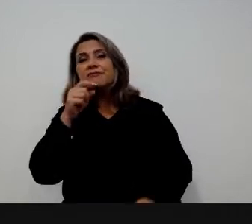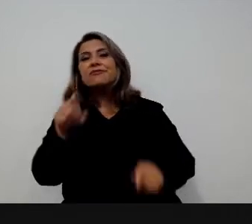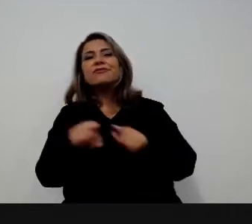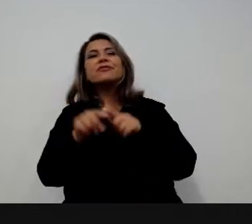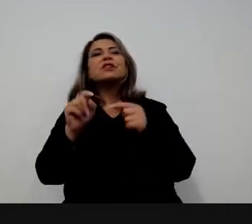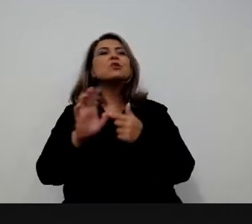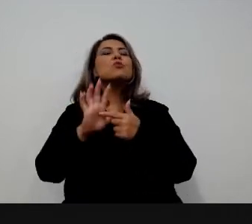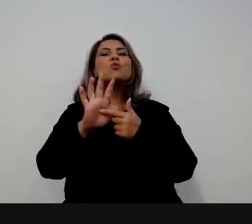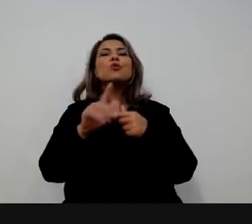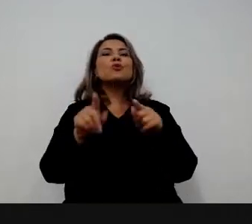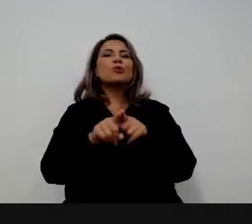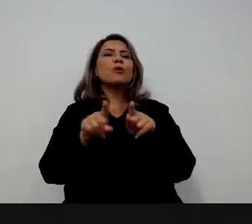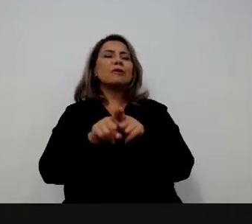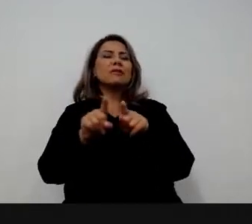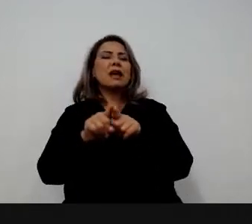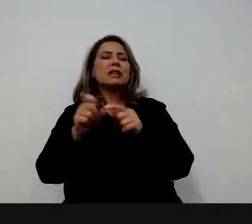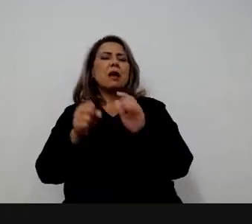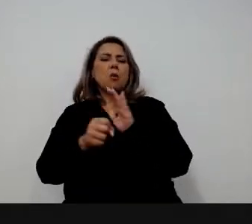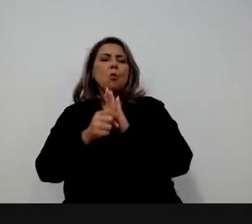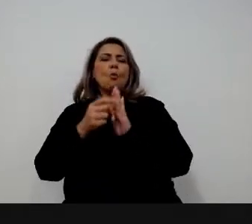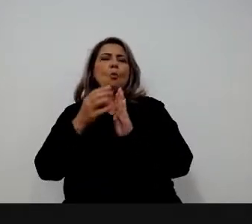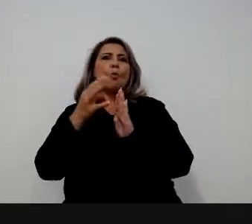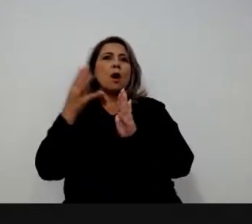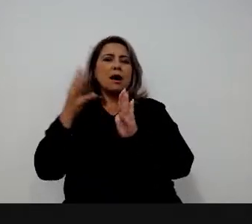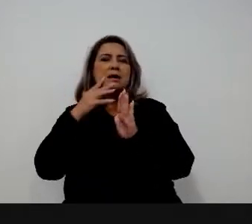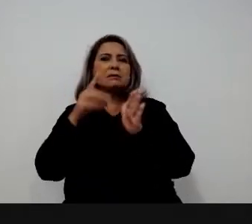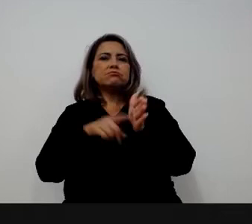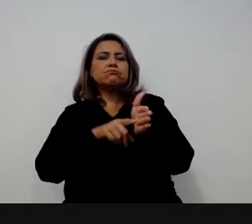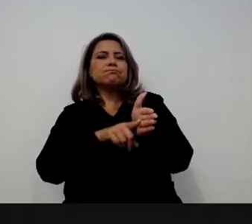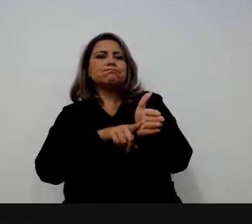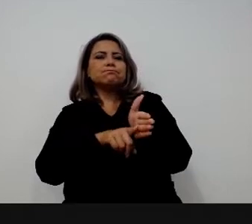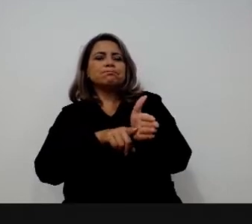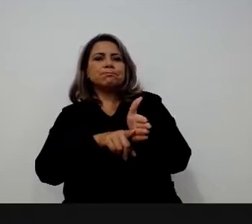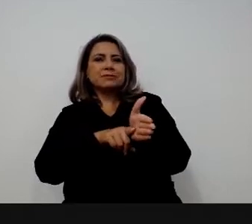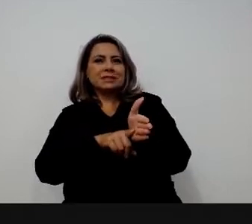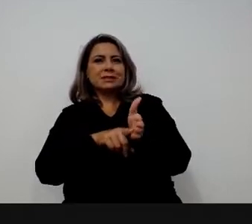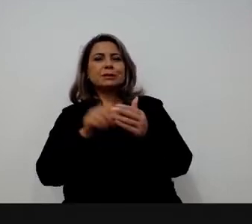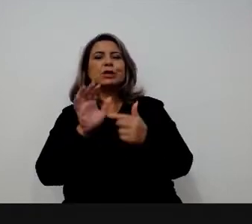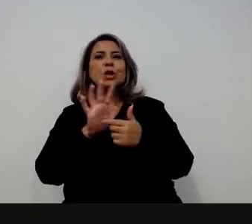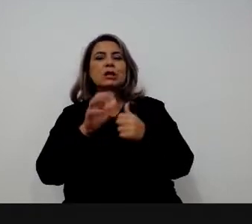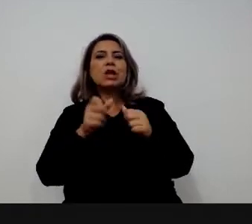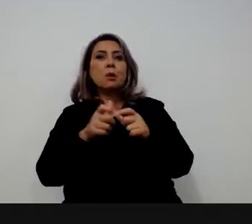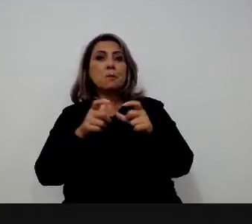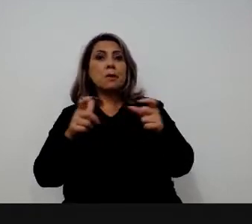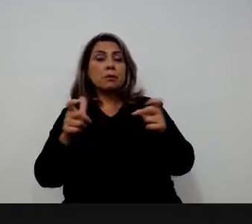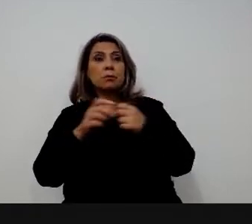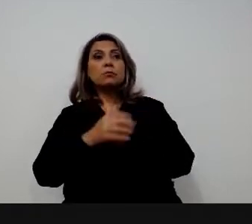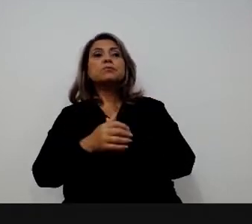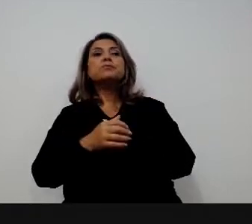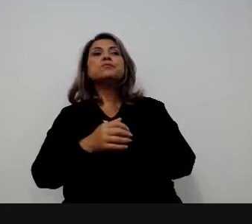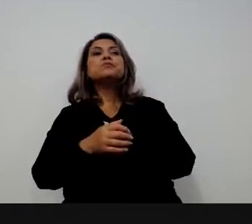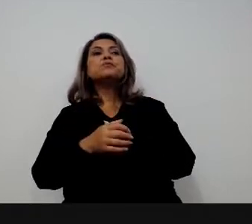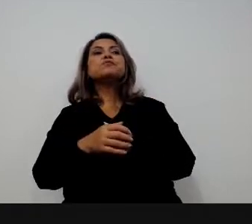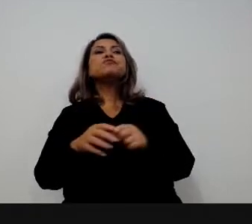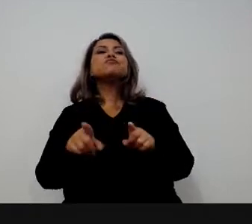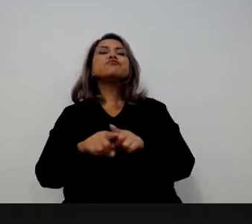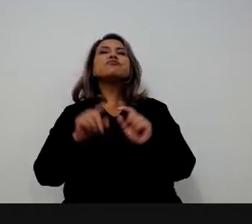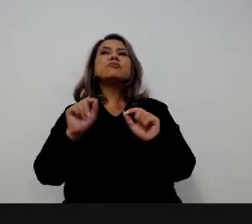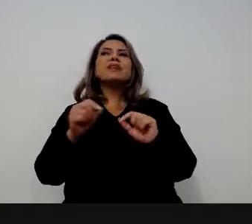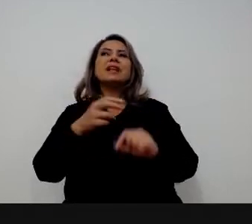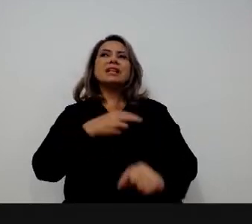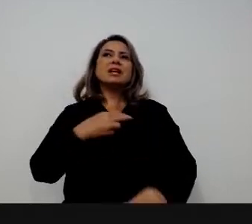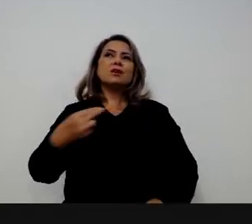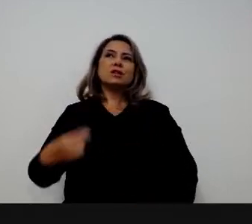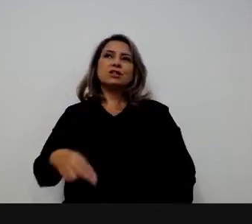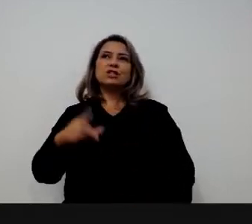magnitude, por ter números e uma penetração provincial muito grande, e a China,